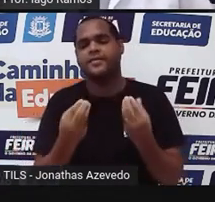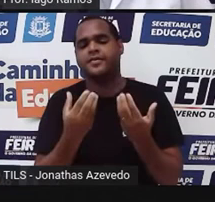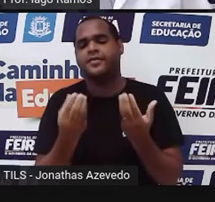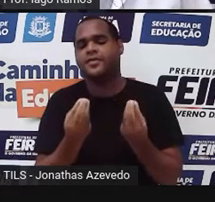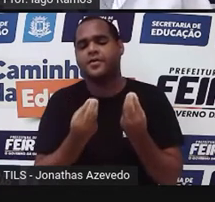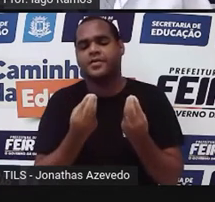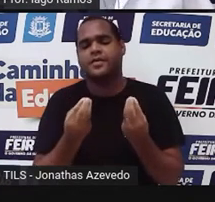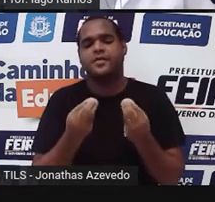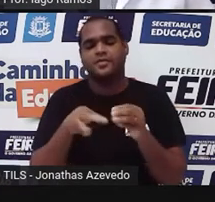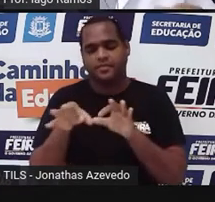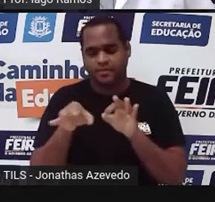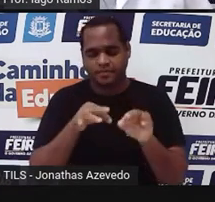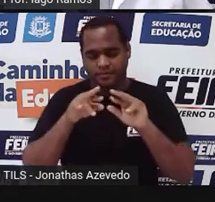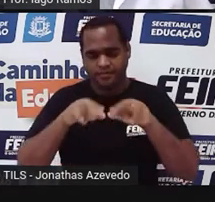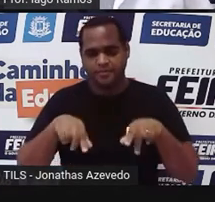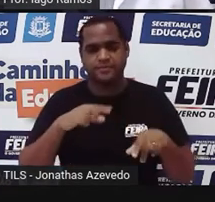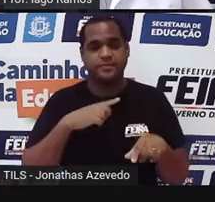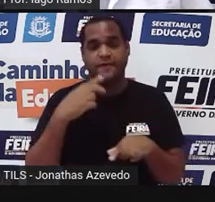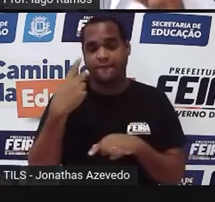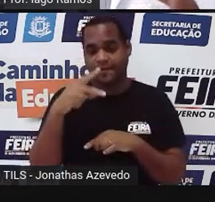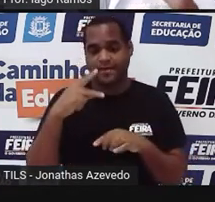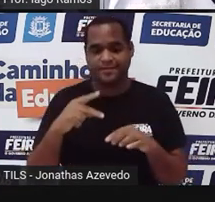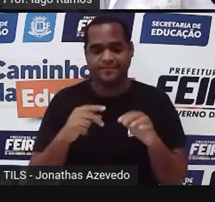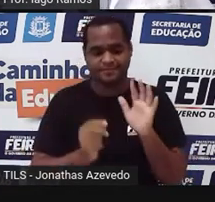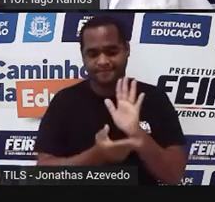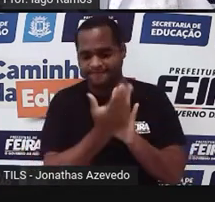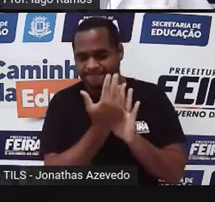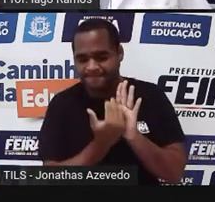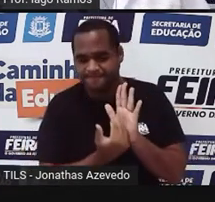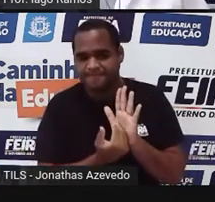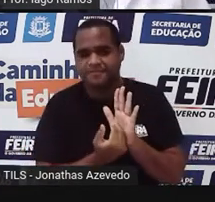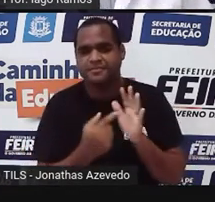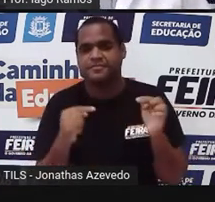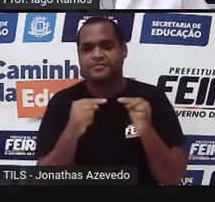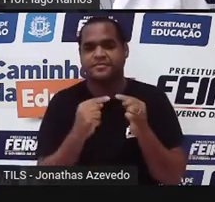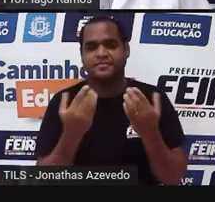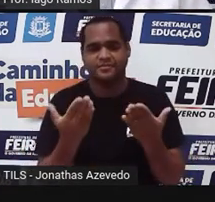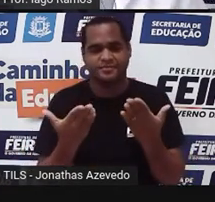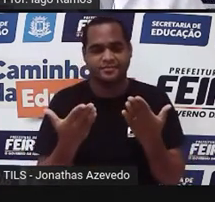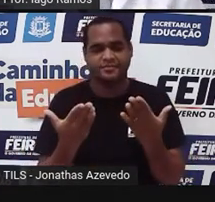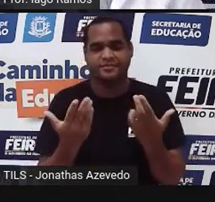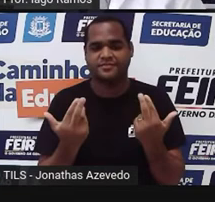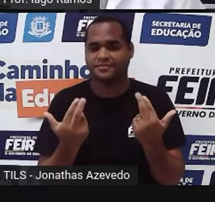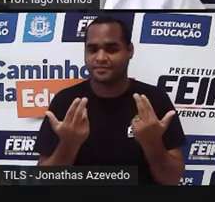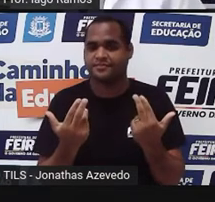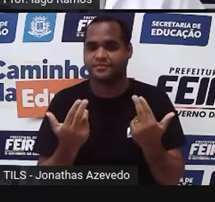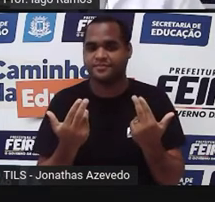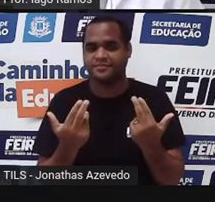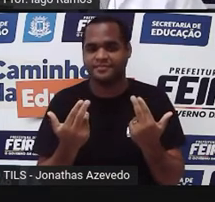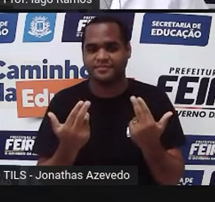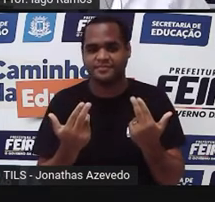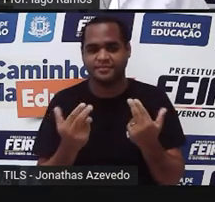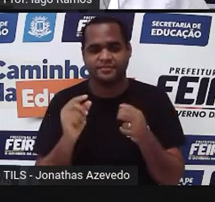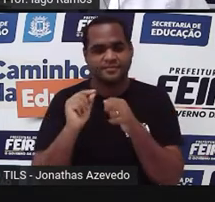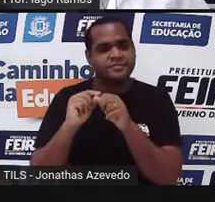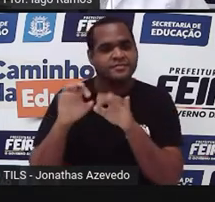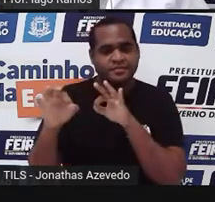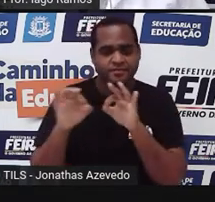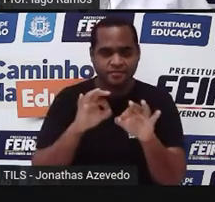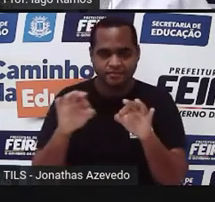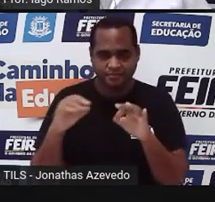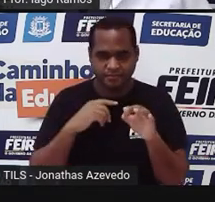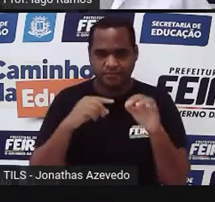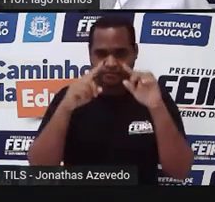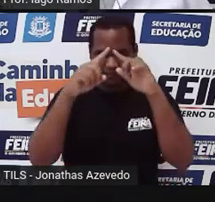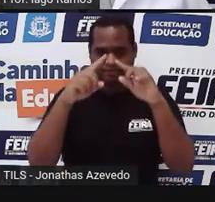Fica a sua figura. Se você fez certinho, vai ficar parecida com essa aqui, ó. Essa aqui eu fiz. Tá bom? Fiz ali um retângulozinho